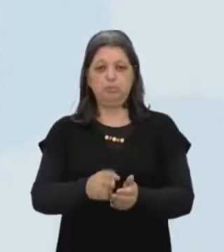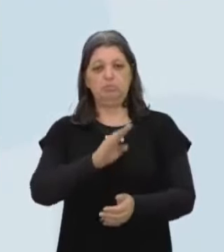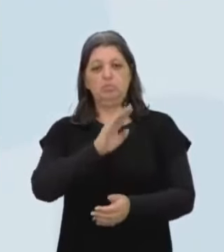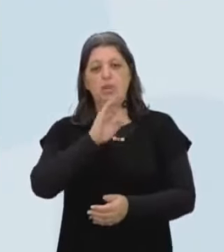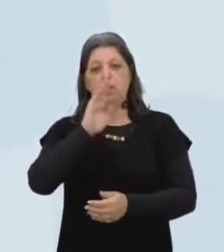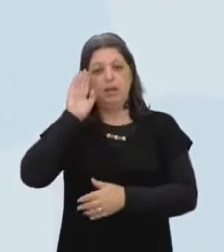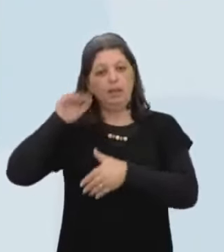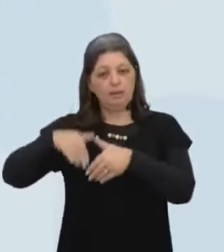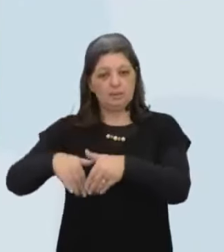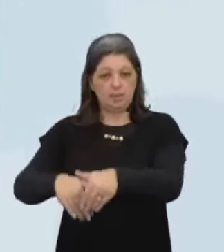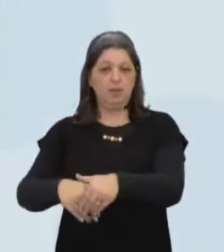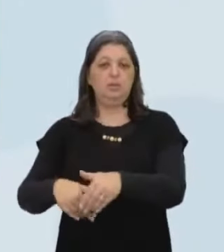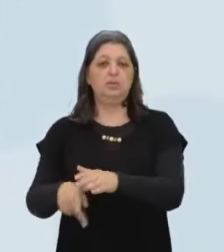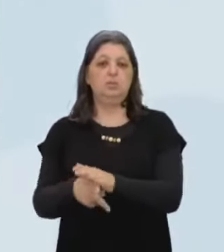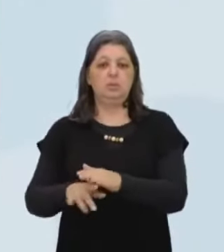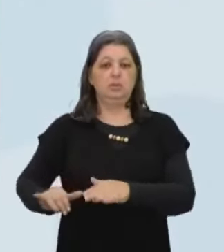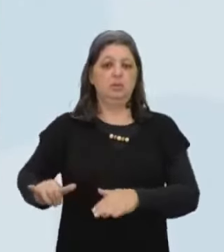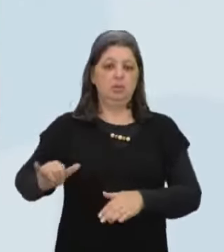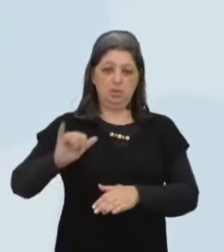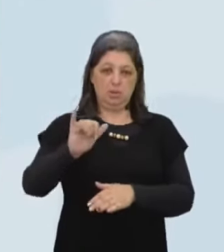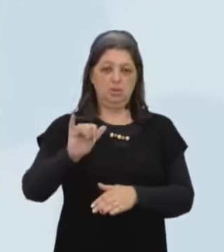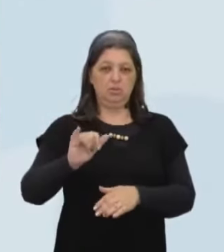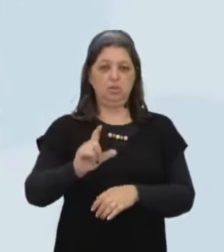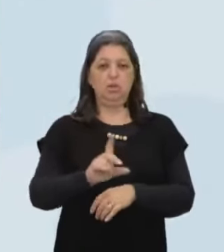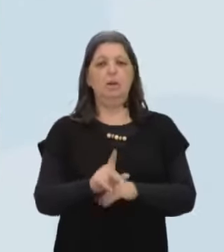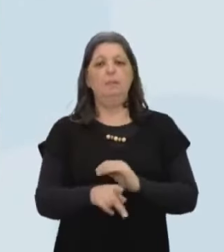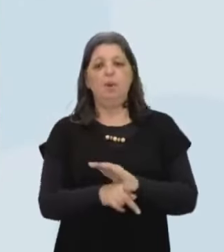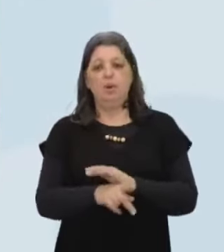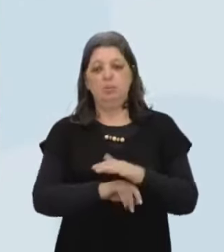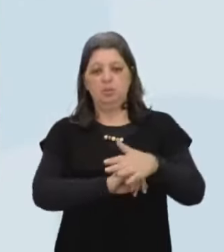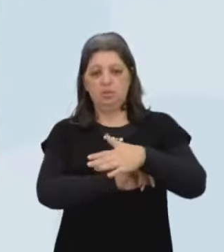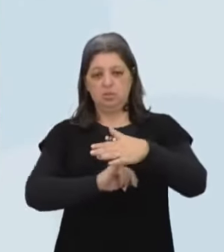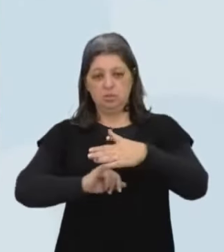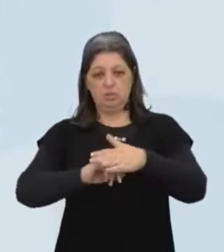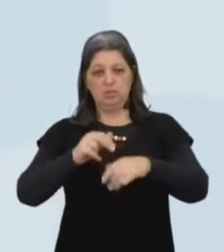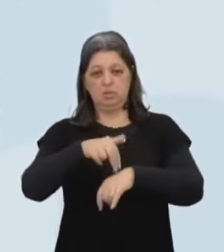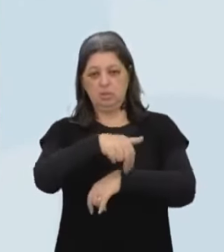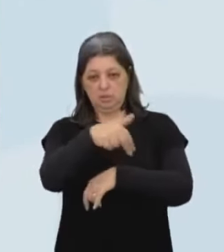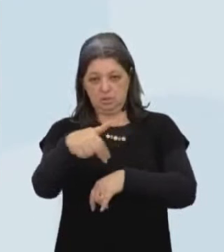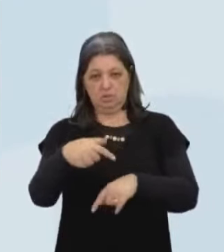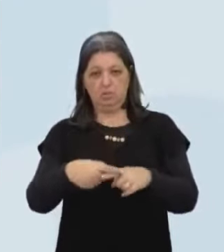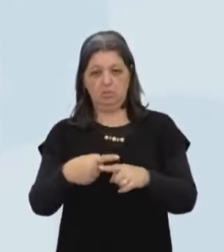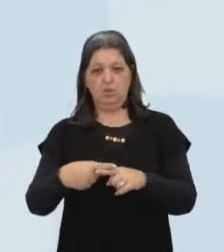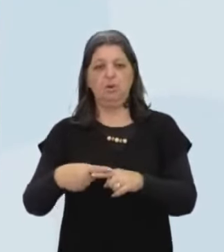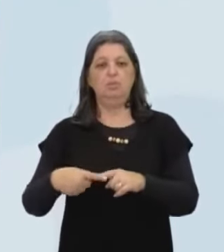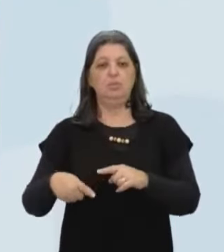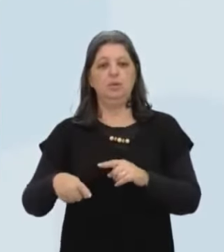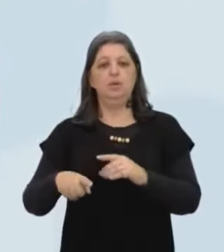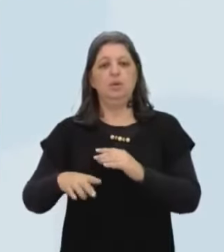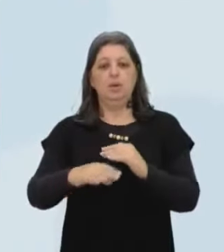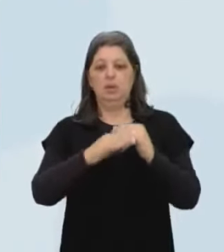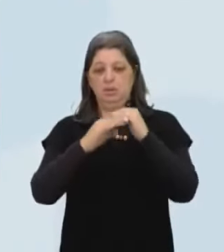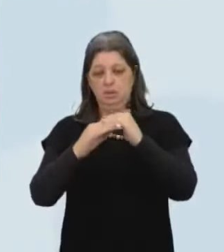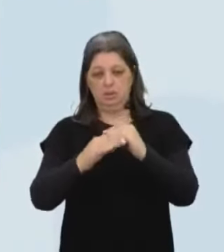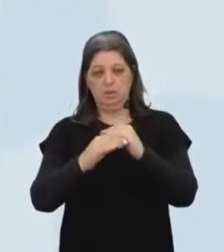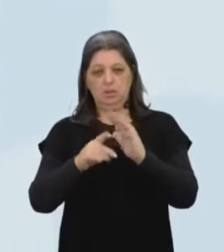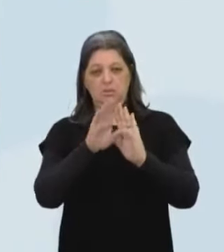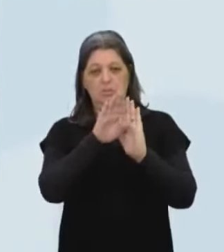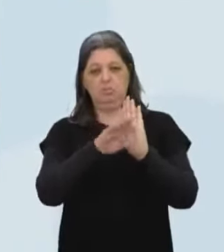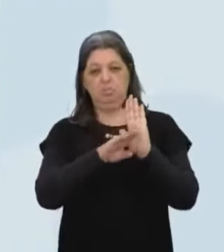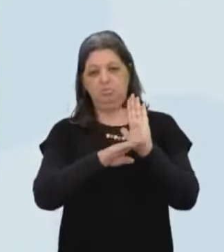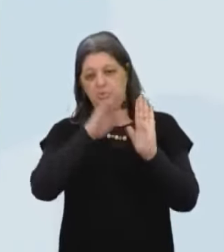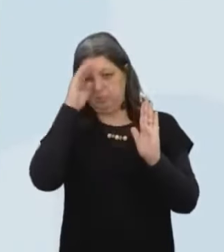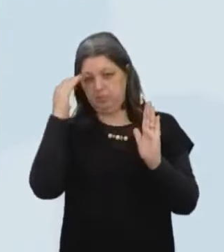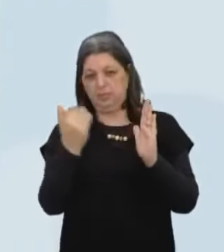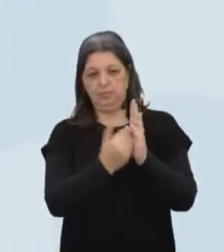instituições nacionais Permanentes e regulares Organizadas com base Na hierarquia E na disciplina Sob a autoridade